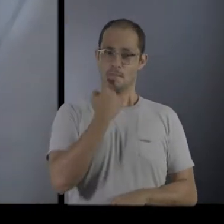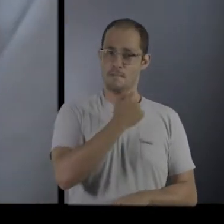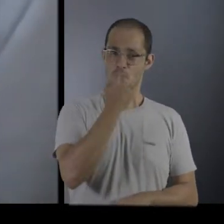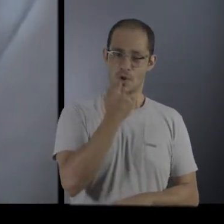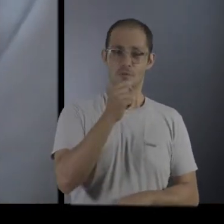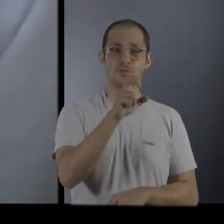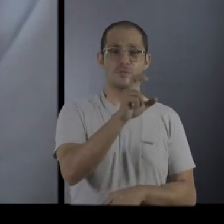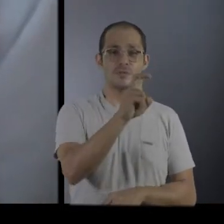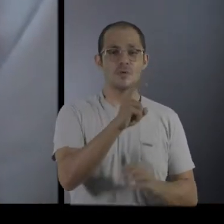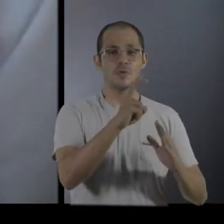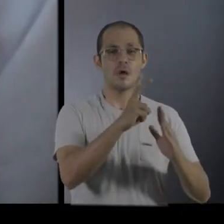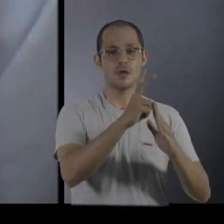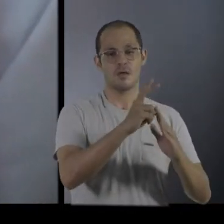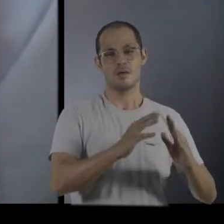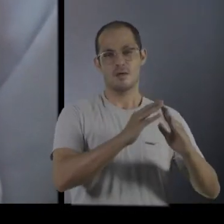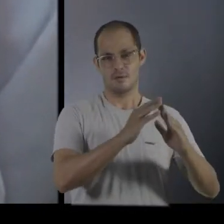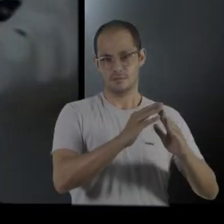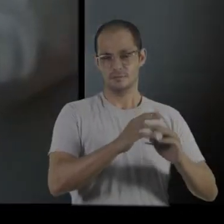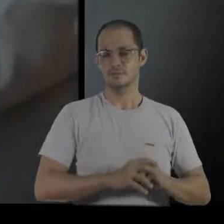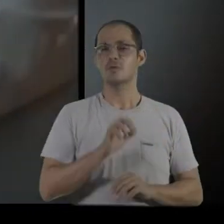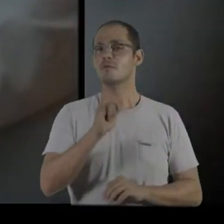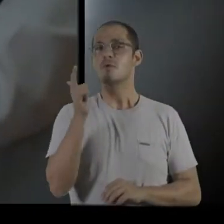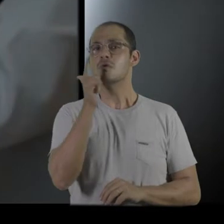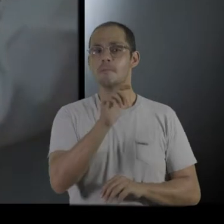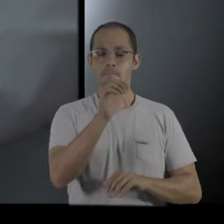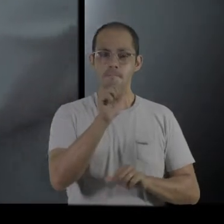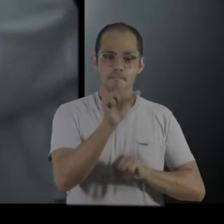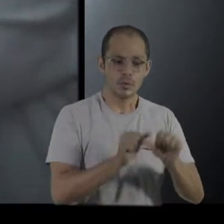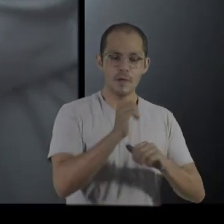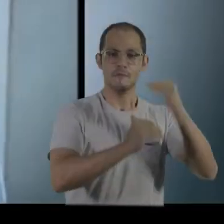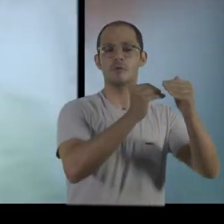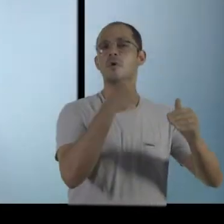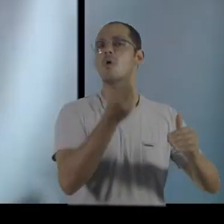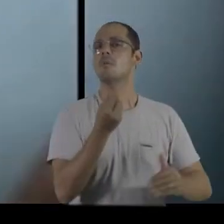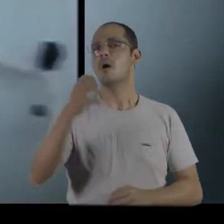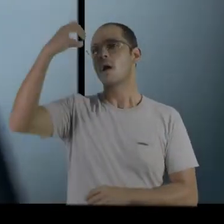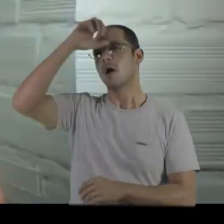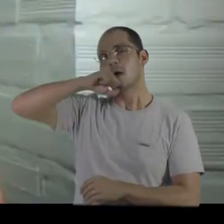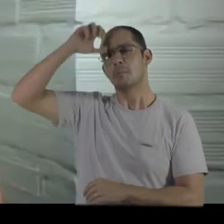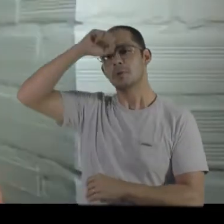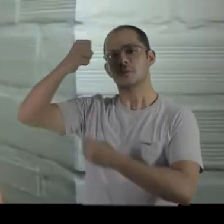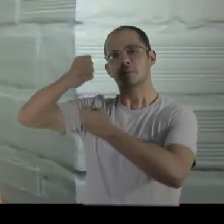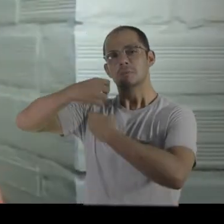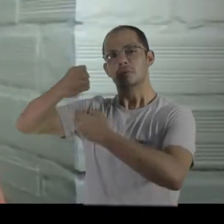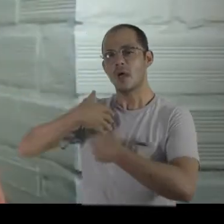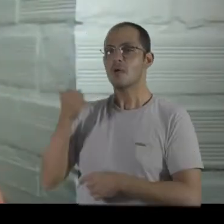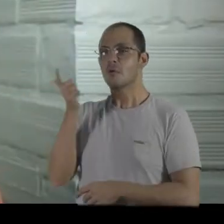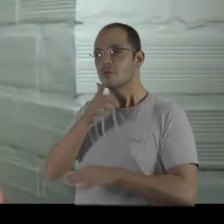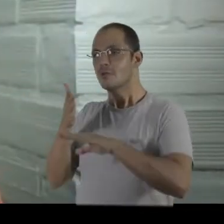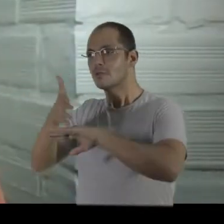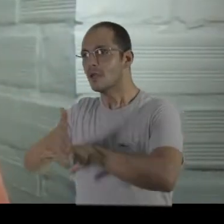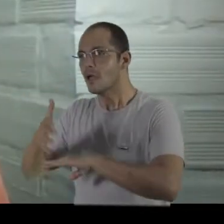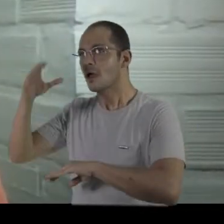5 aldeias indígenas. A gente só vai conseguir mudar e evoluir através da educação, porque a gente conseguiu ter acesso à educação, se